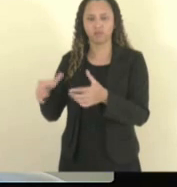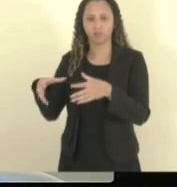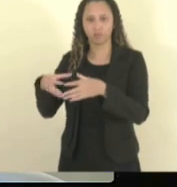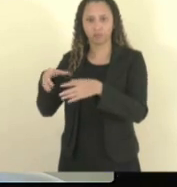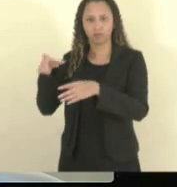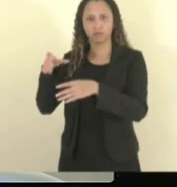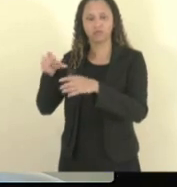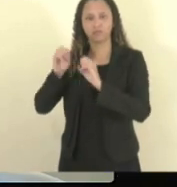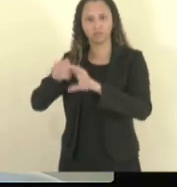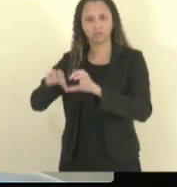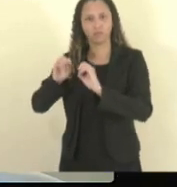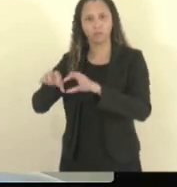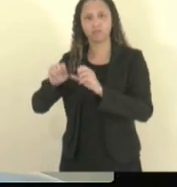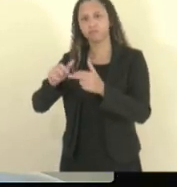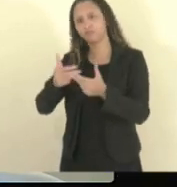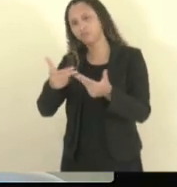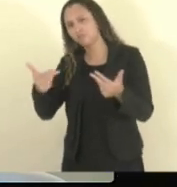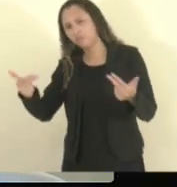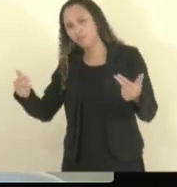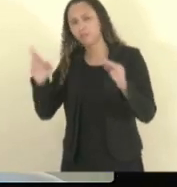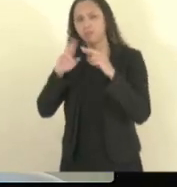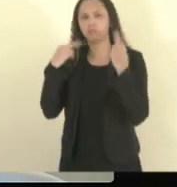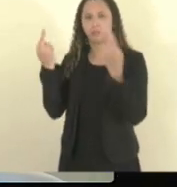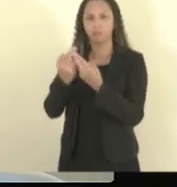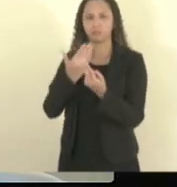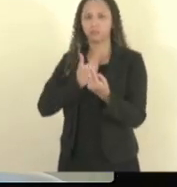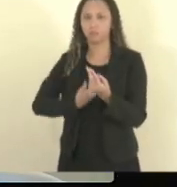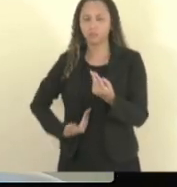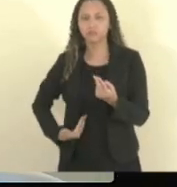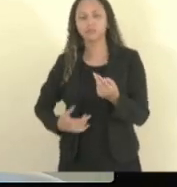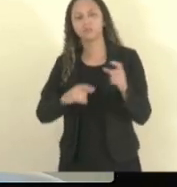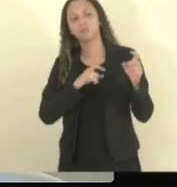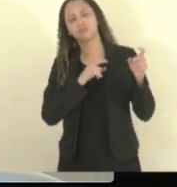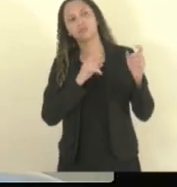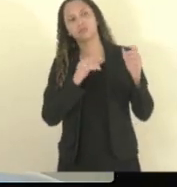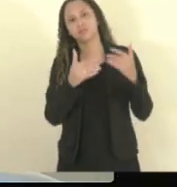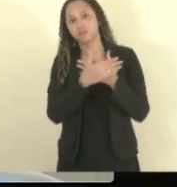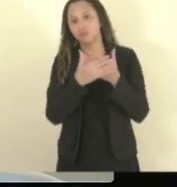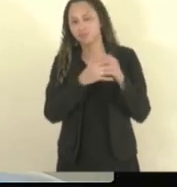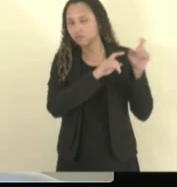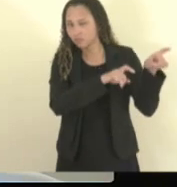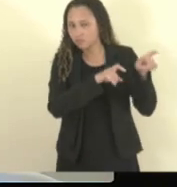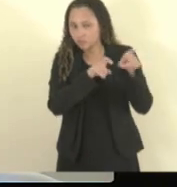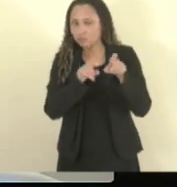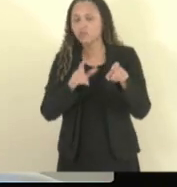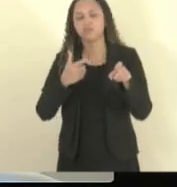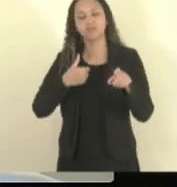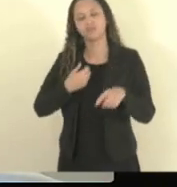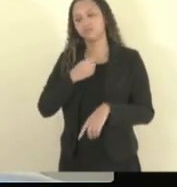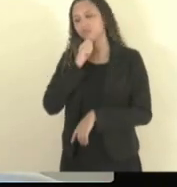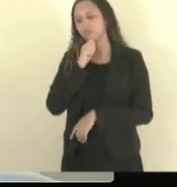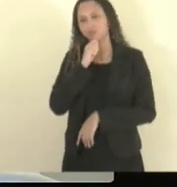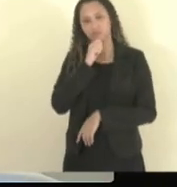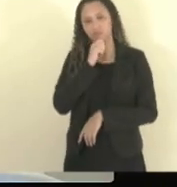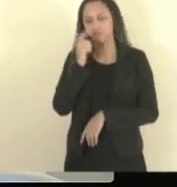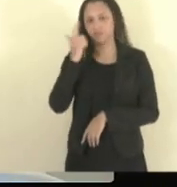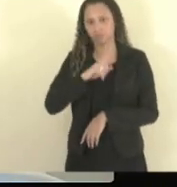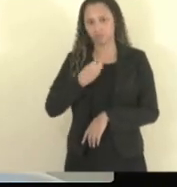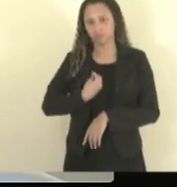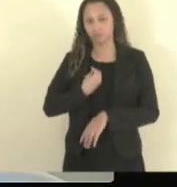da Comissão pelo Interior do Estado. Eu ainda, infelizmente, não pude estar presente, mas vou tentar me organizar para estar nessa de Marilândia.